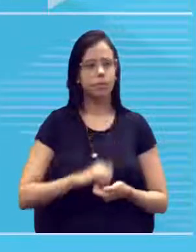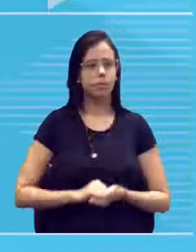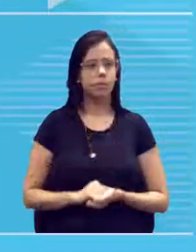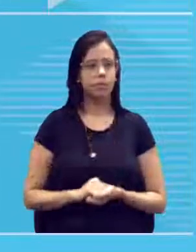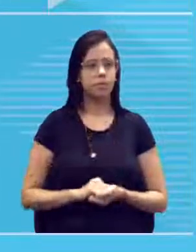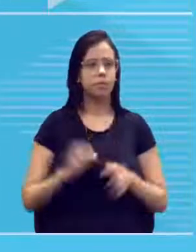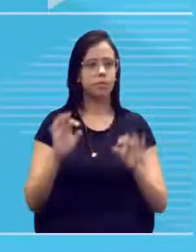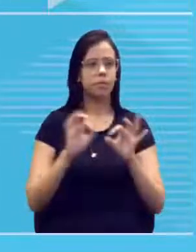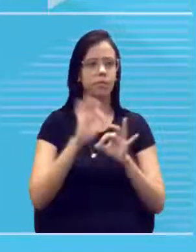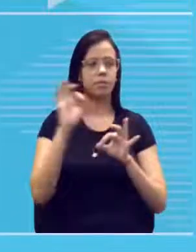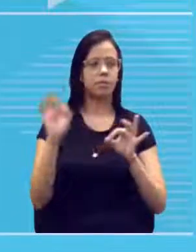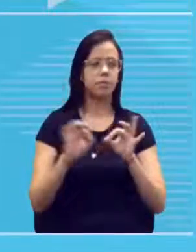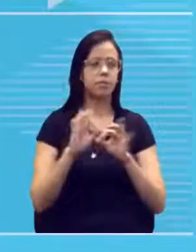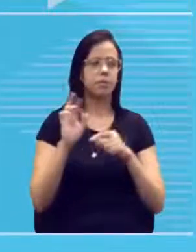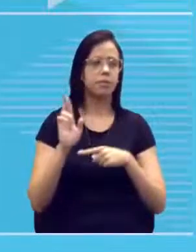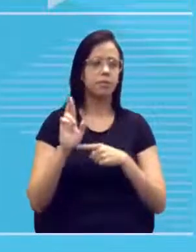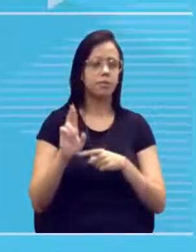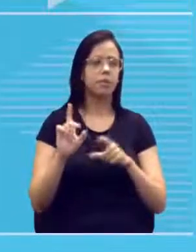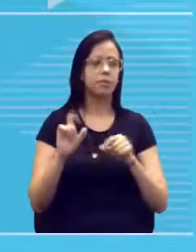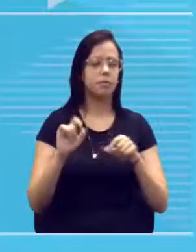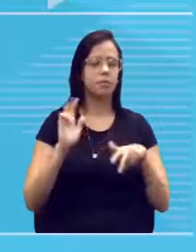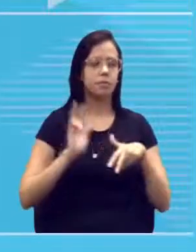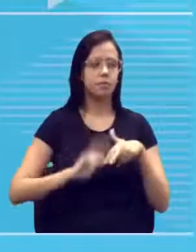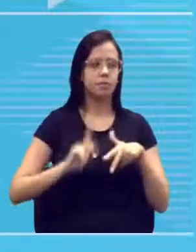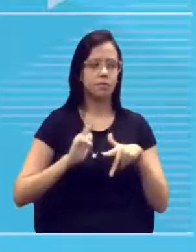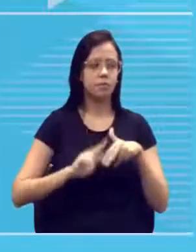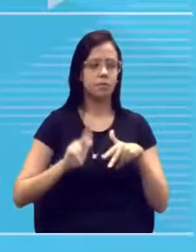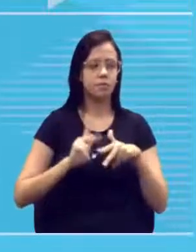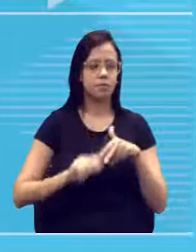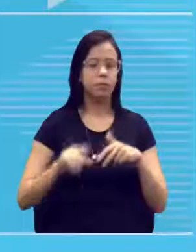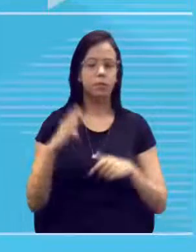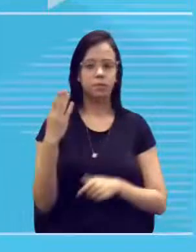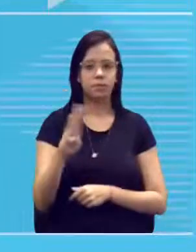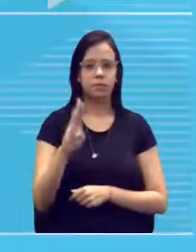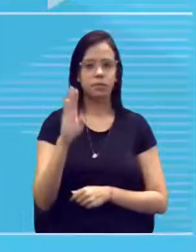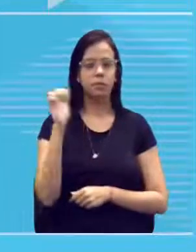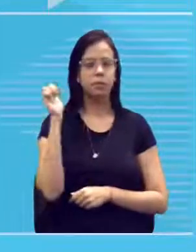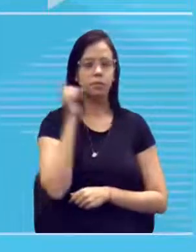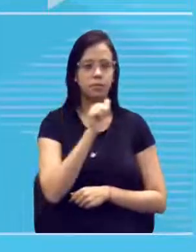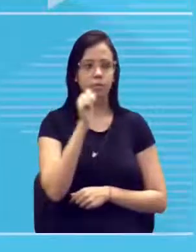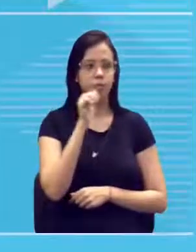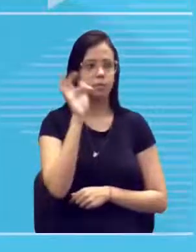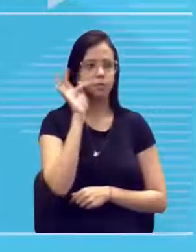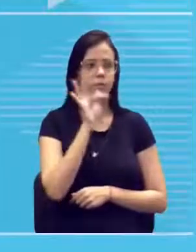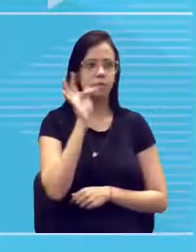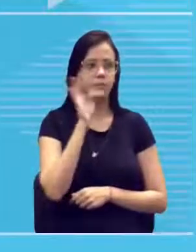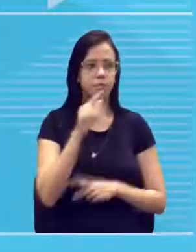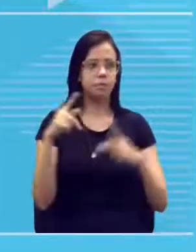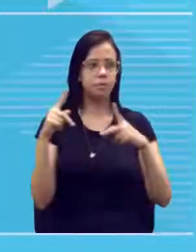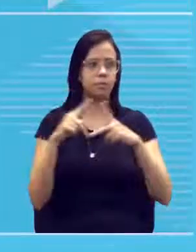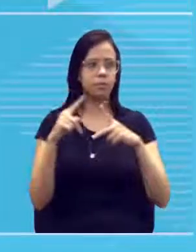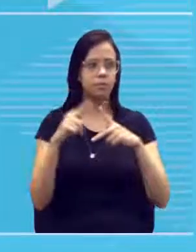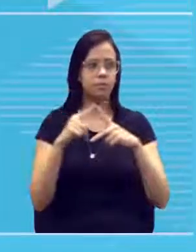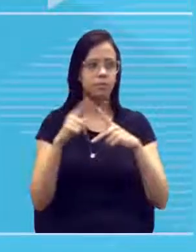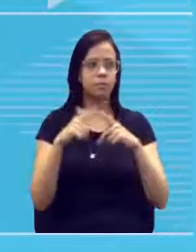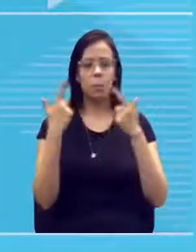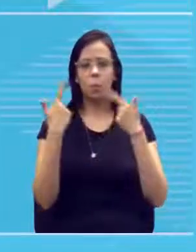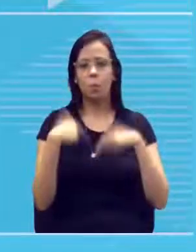círculo representa um sexo biológico feminino, o losango, sexo